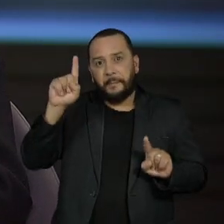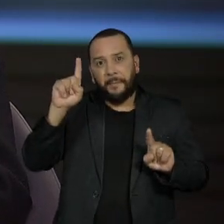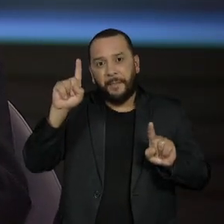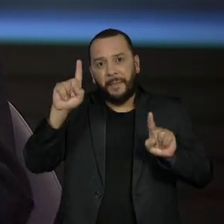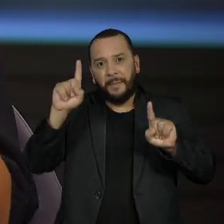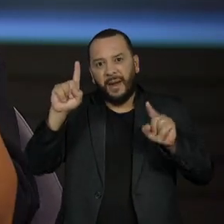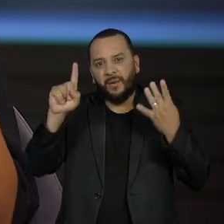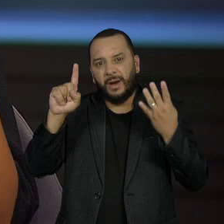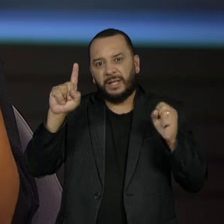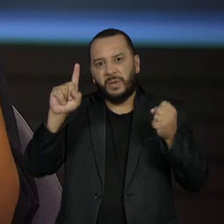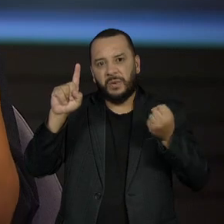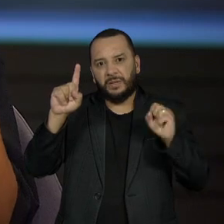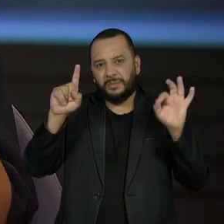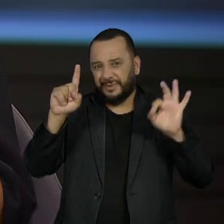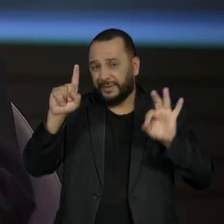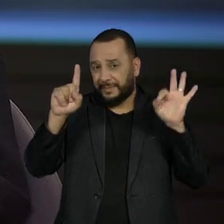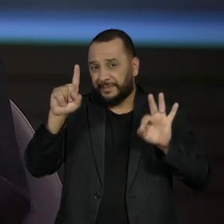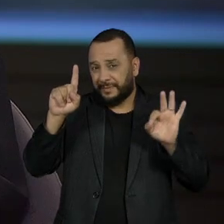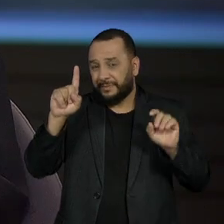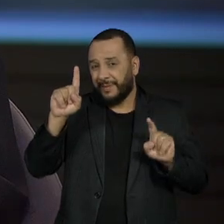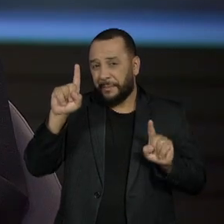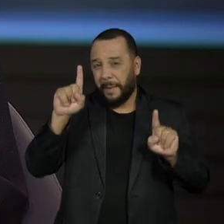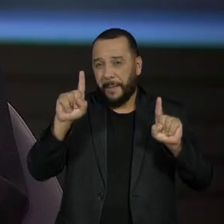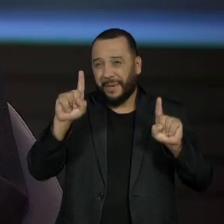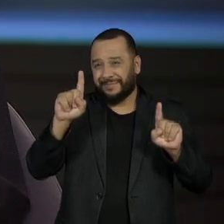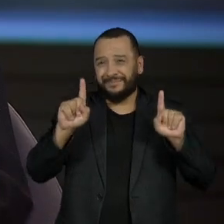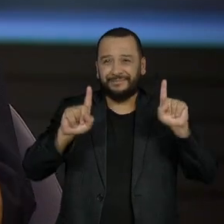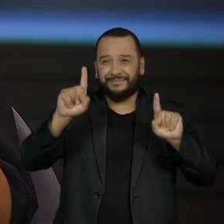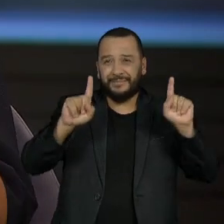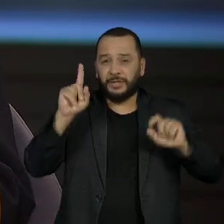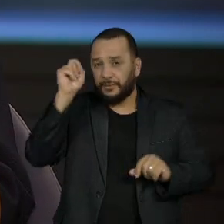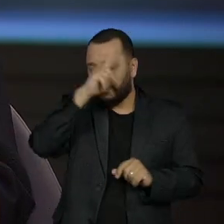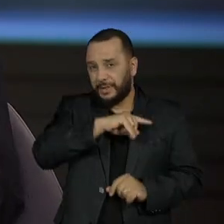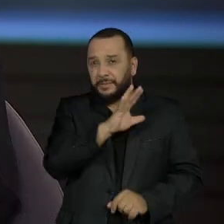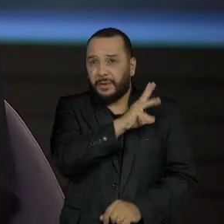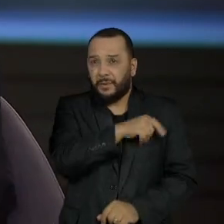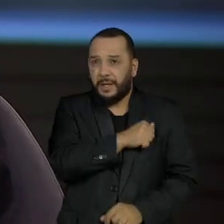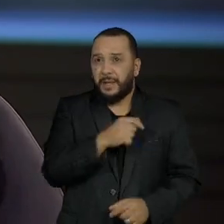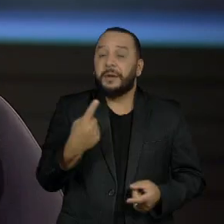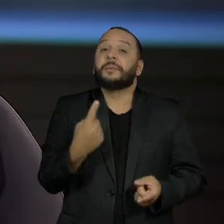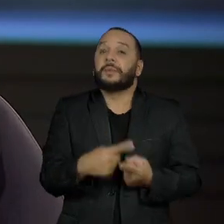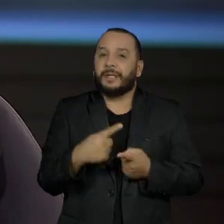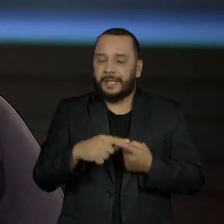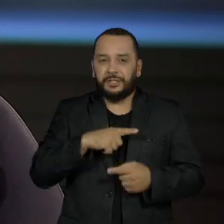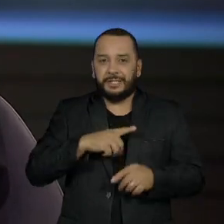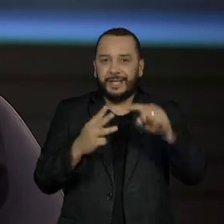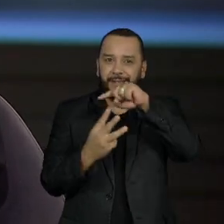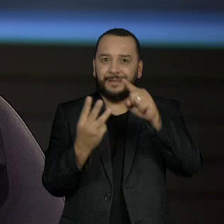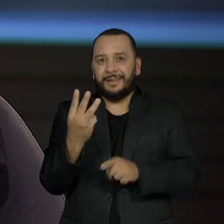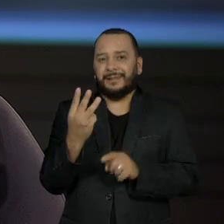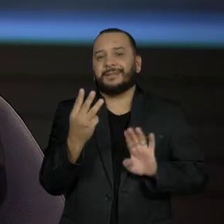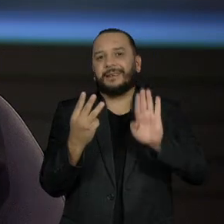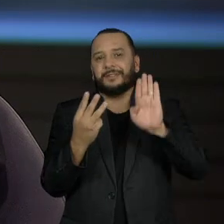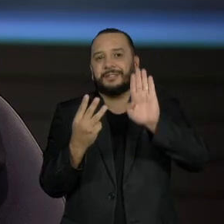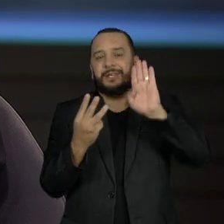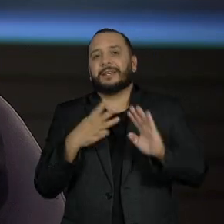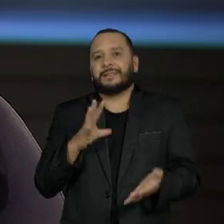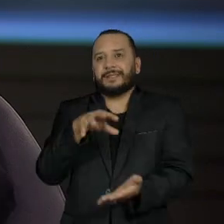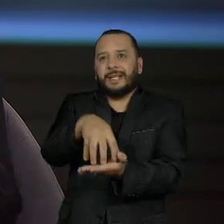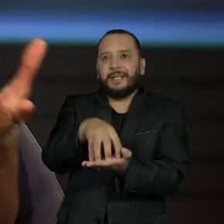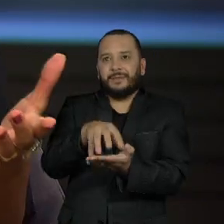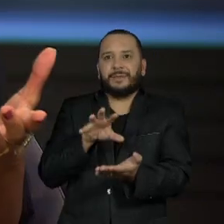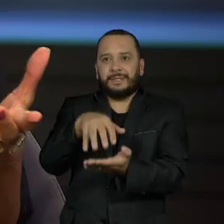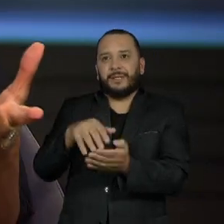48%. Mas é uma eleição muito difícil para ela, justamente porque havia três candidatos de centro, centro